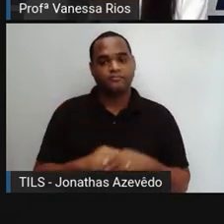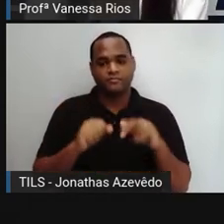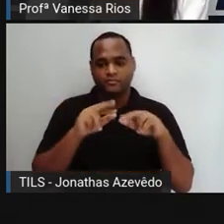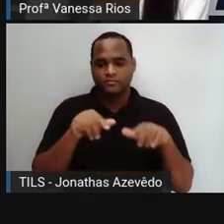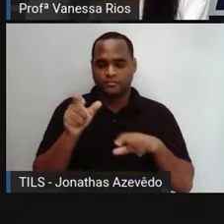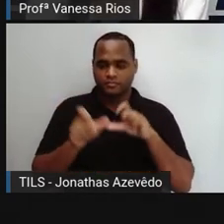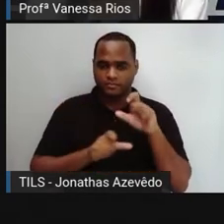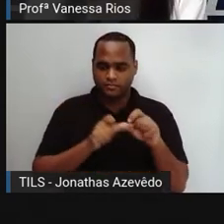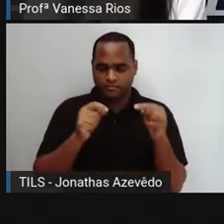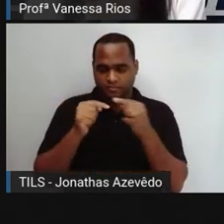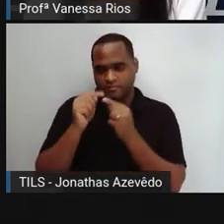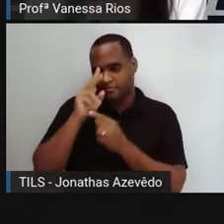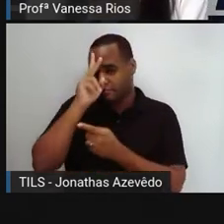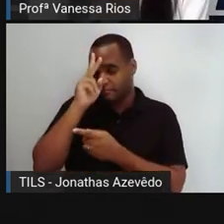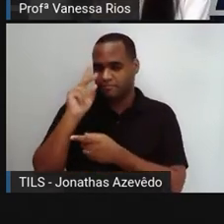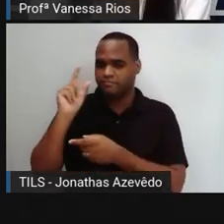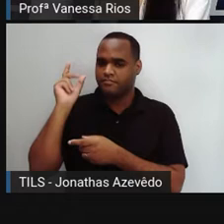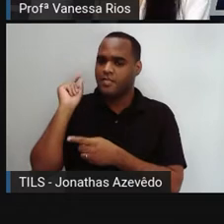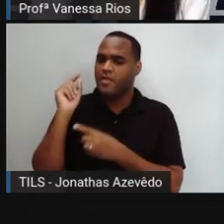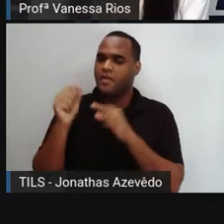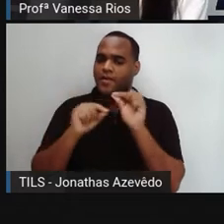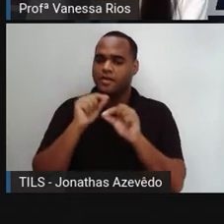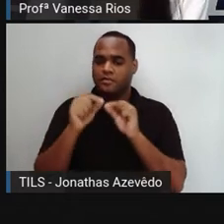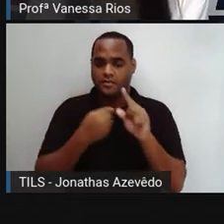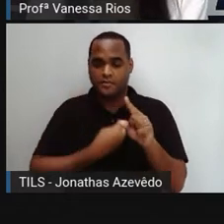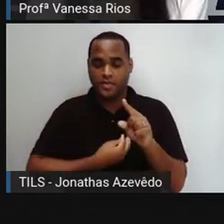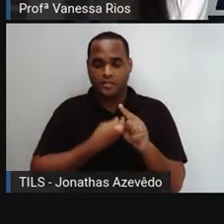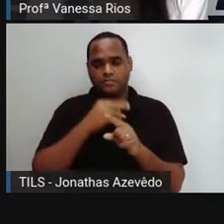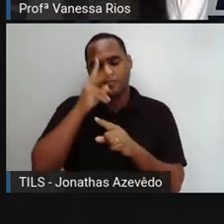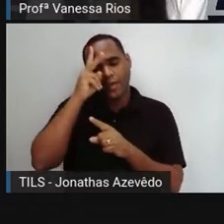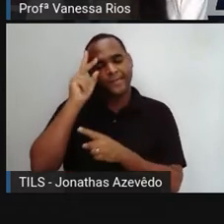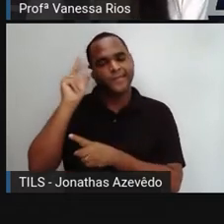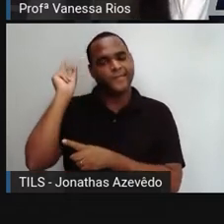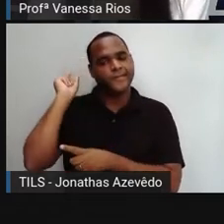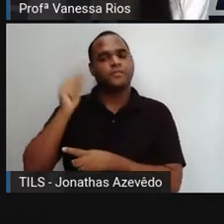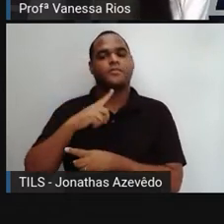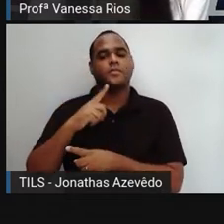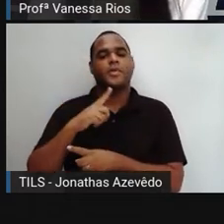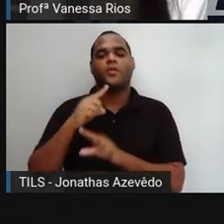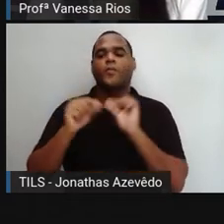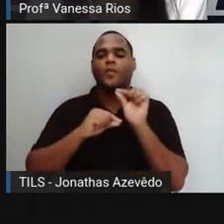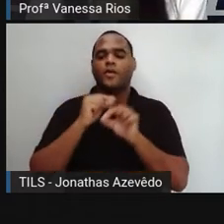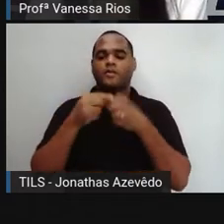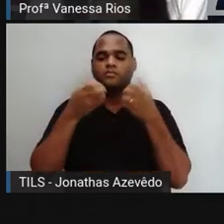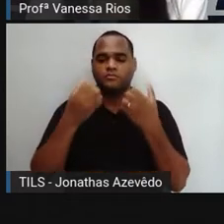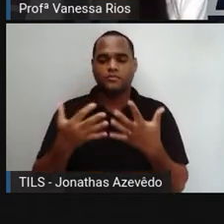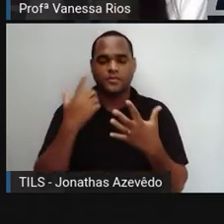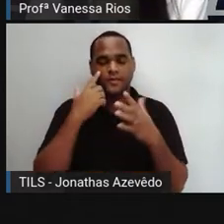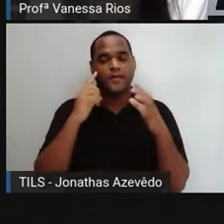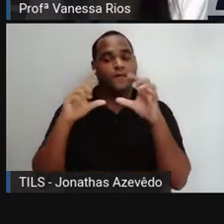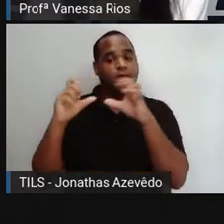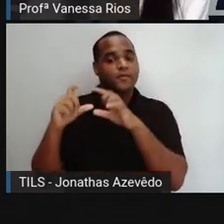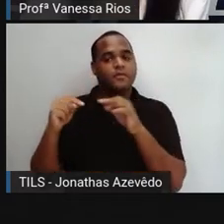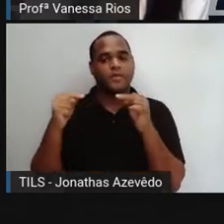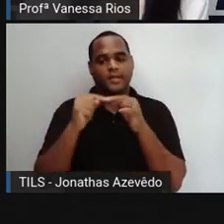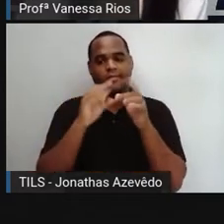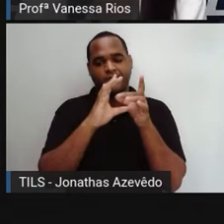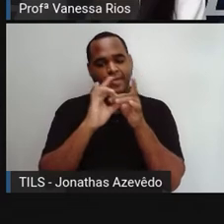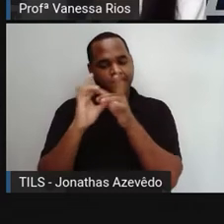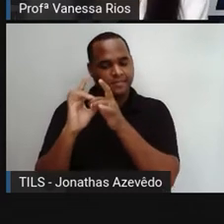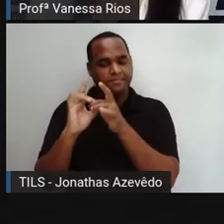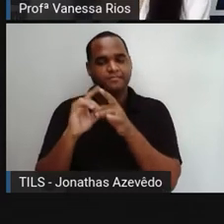históricas, né? Do momento histórico que é ao qual essa fotografia está se referindo.